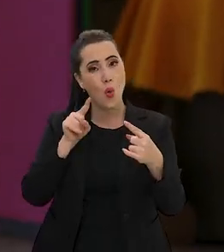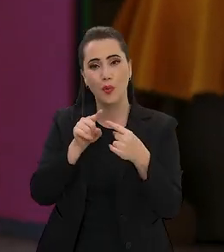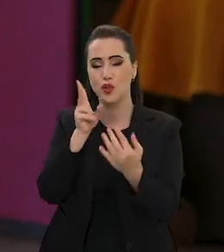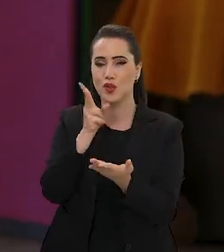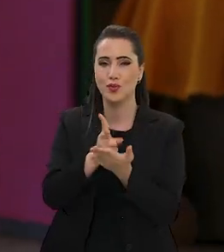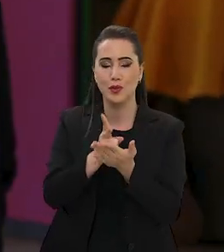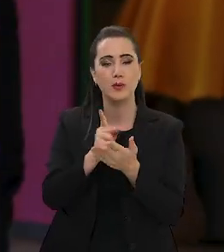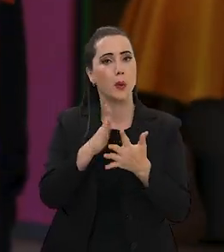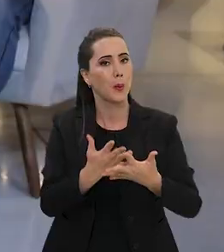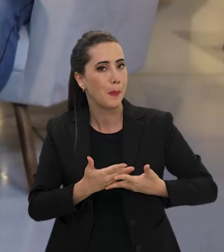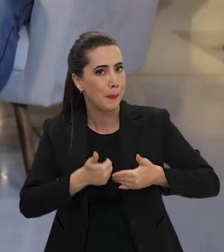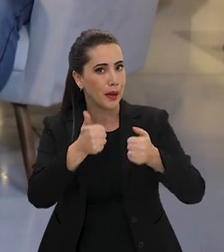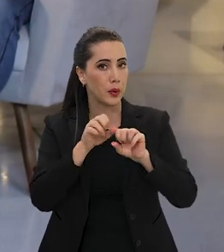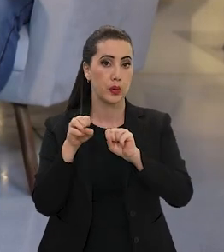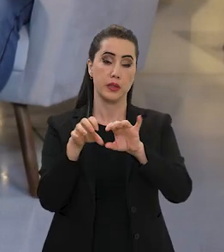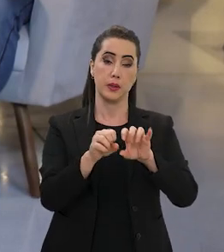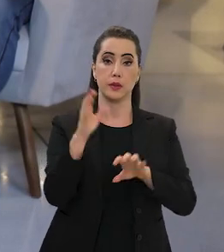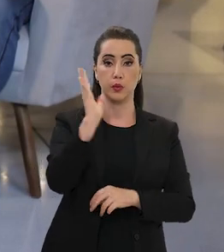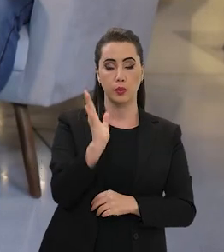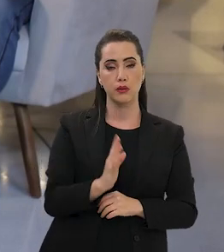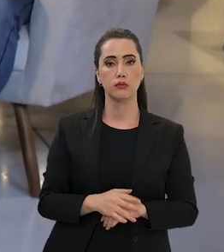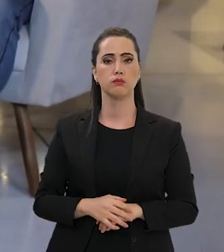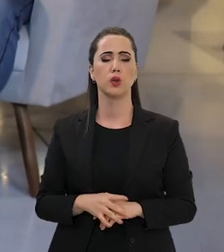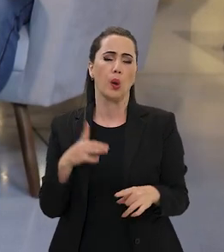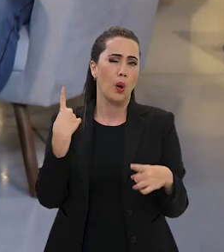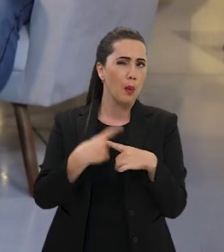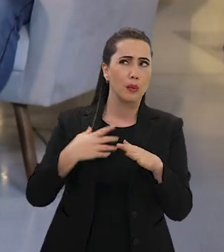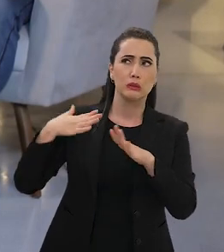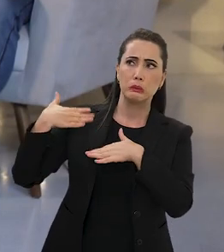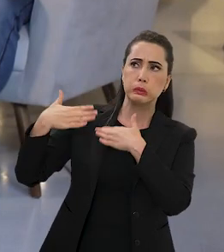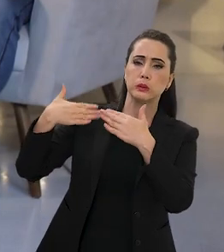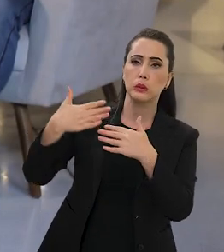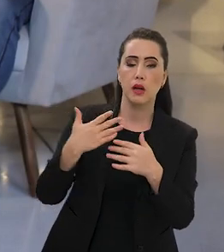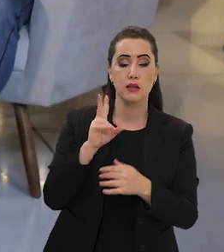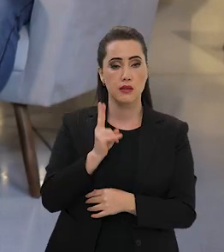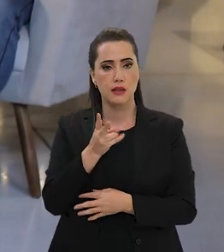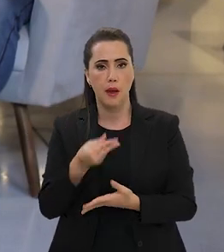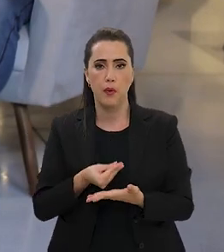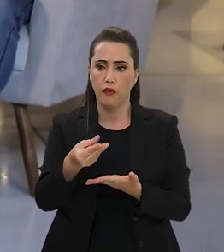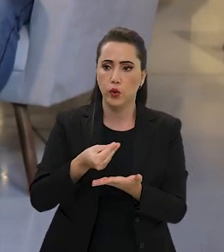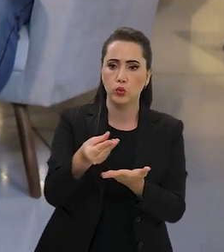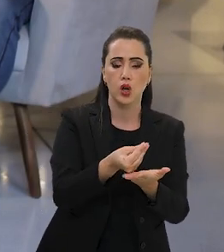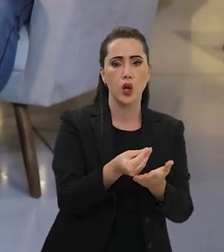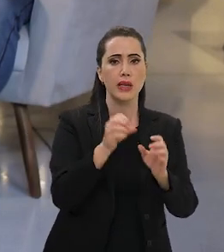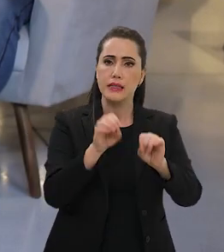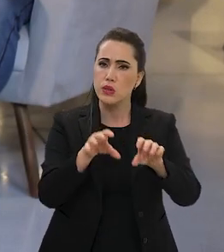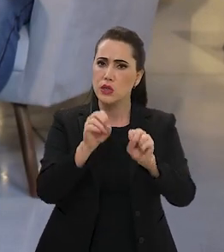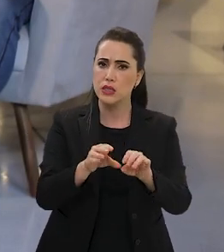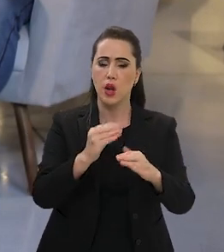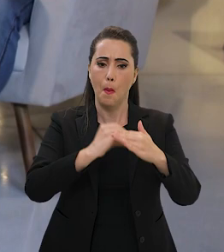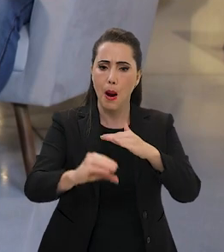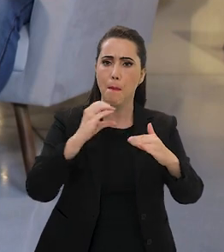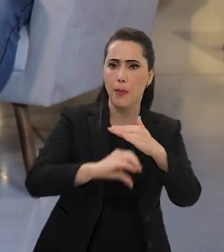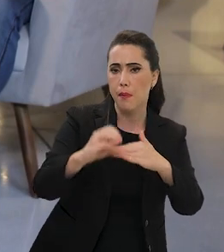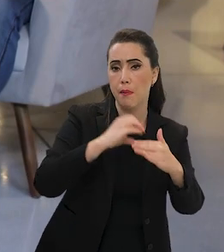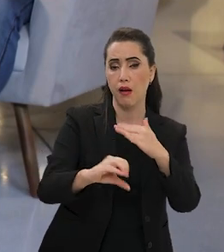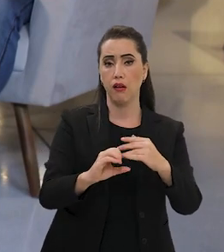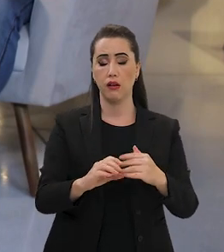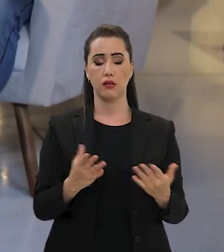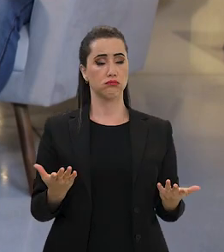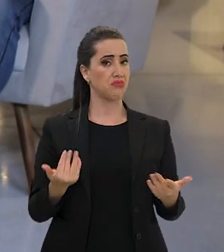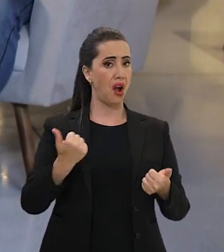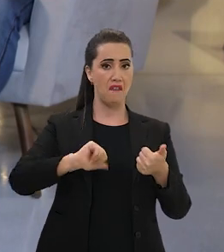brasileira. Porque você, durante muito tempo, se jogou muito dinheiro na educação e você não tem